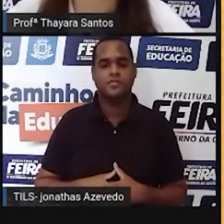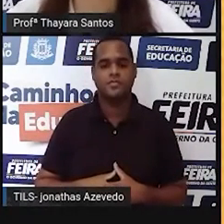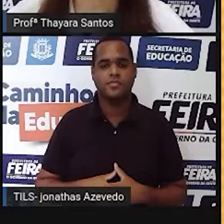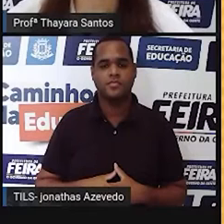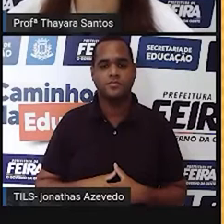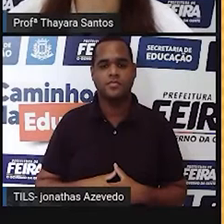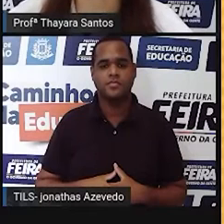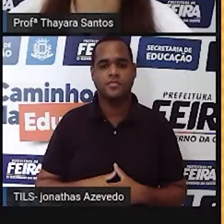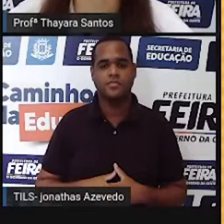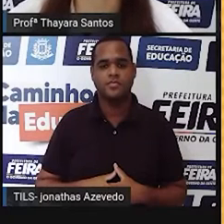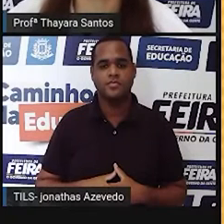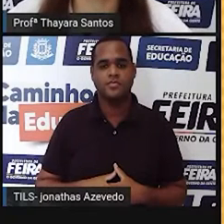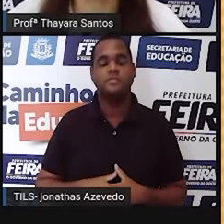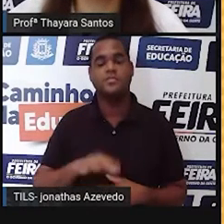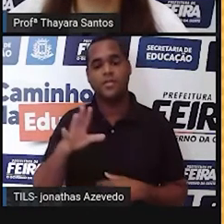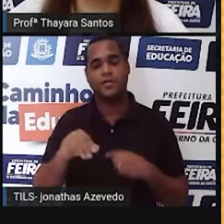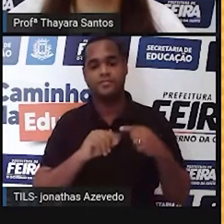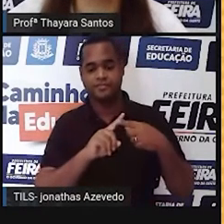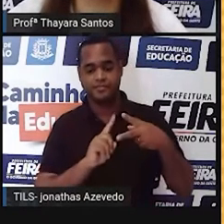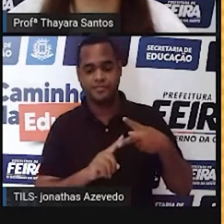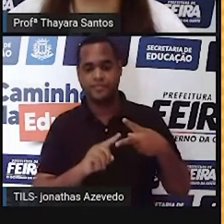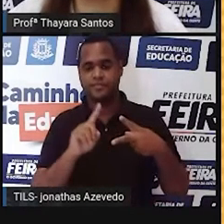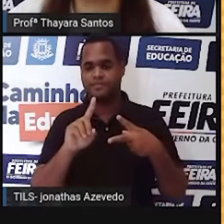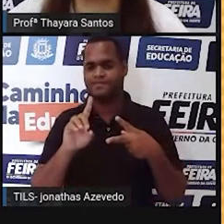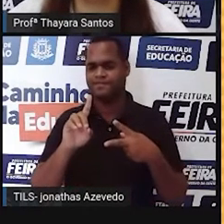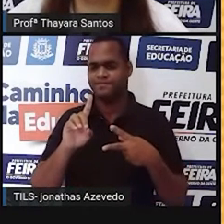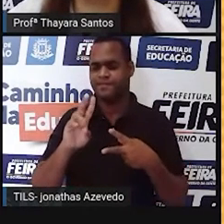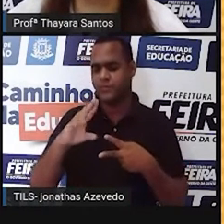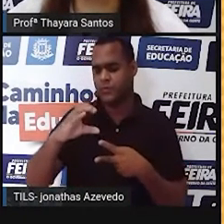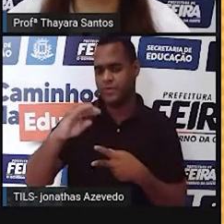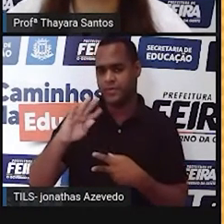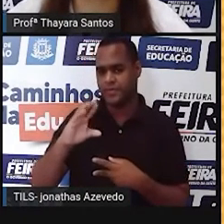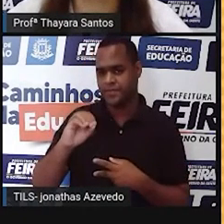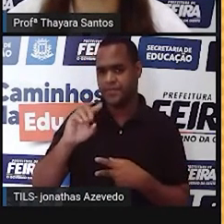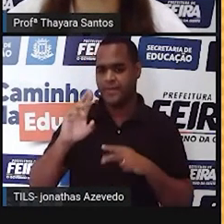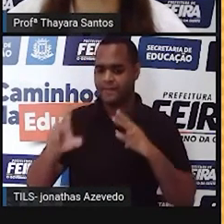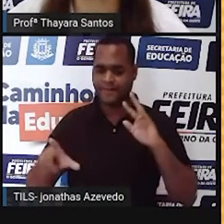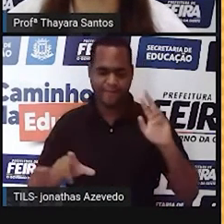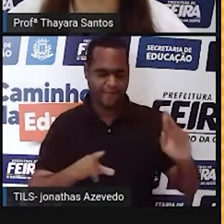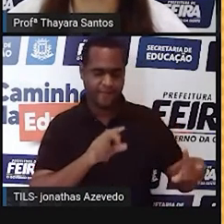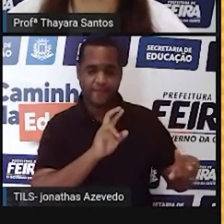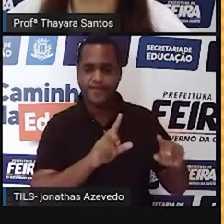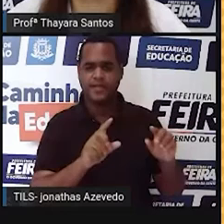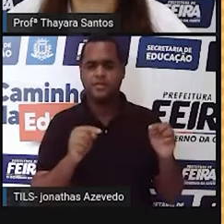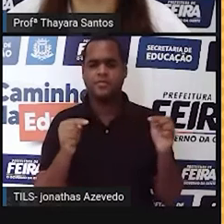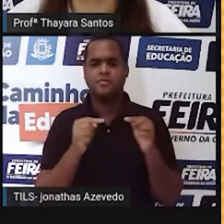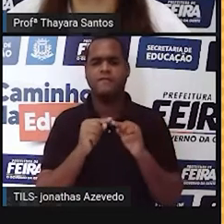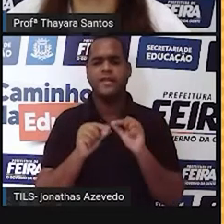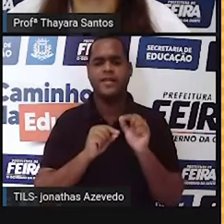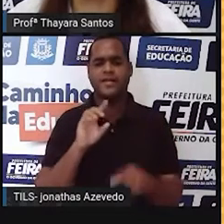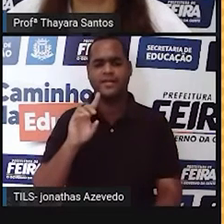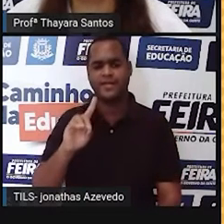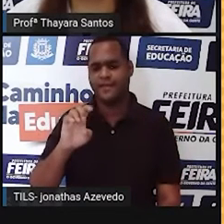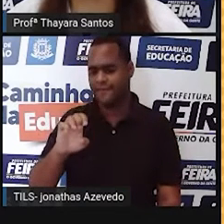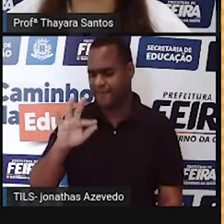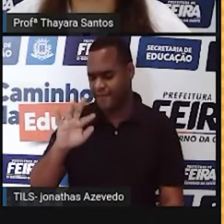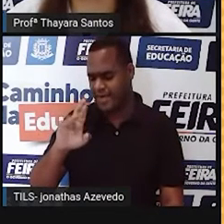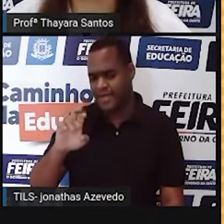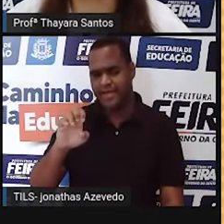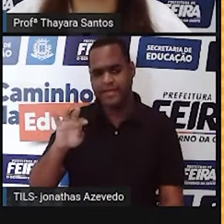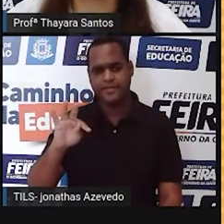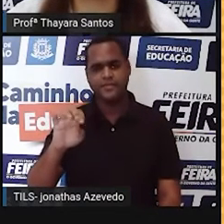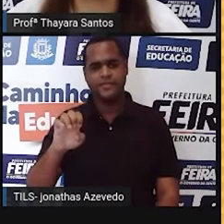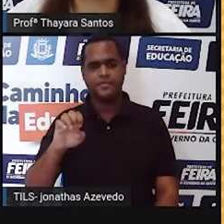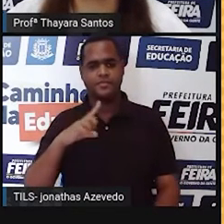Agora, vamos falar sobre os ductos diferentes ou canais diferentes. Então, o que é esse ducto diferente? É essa